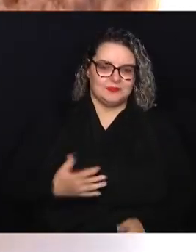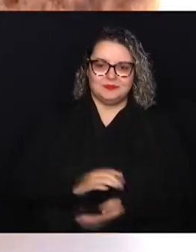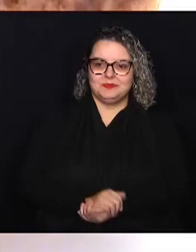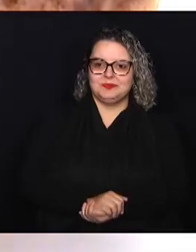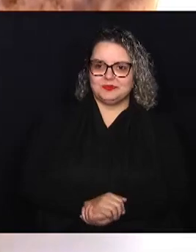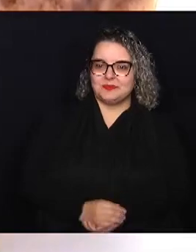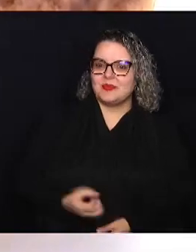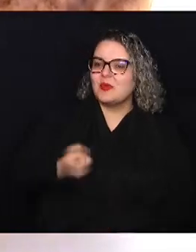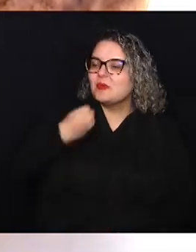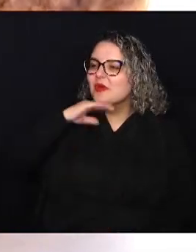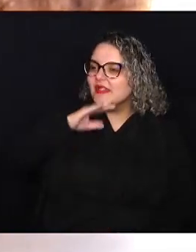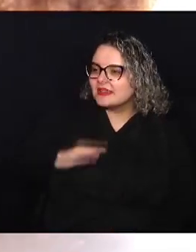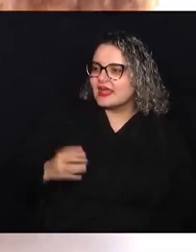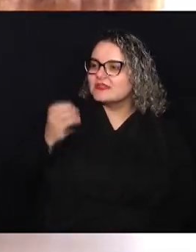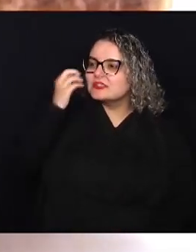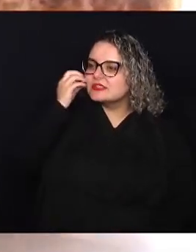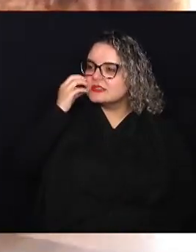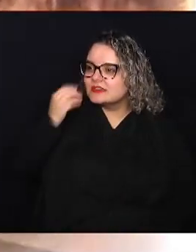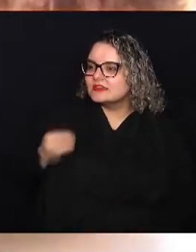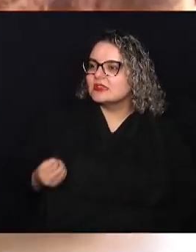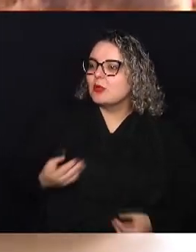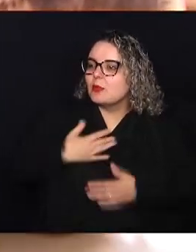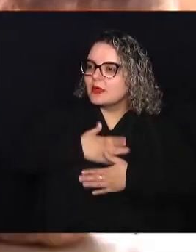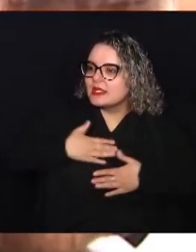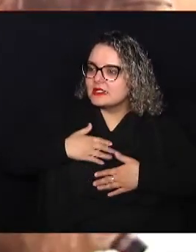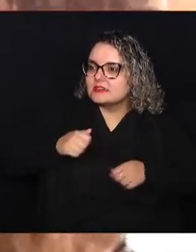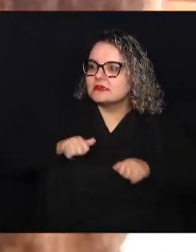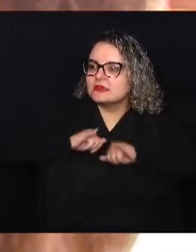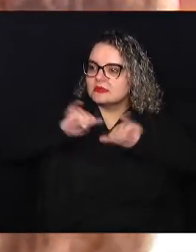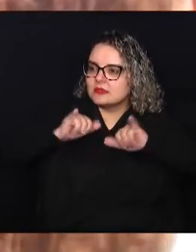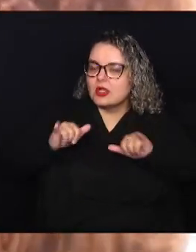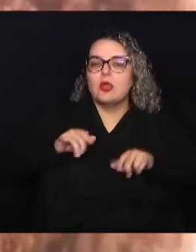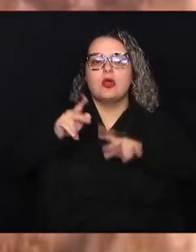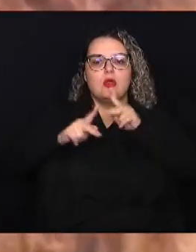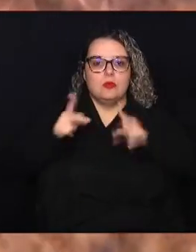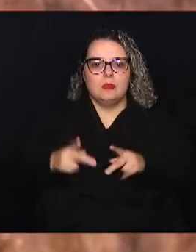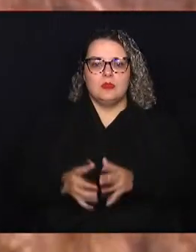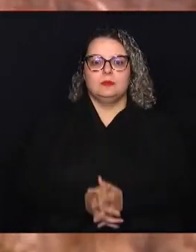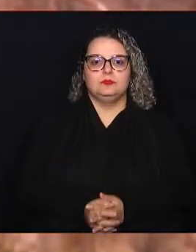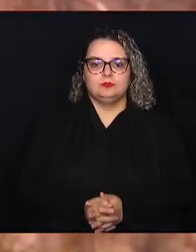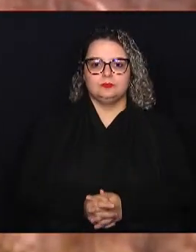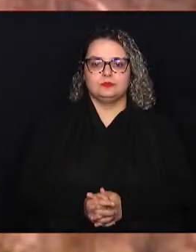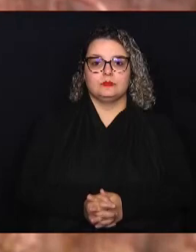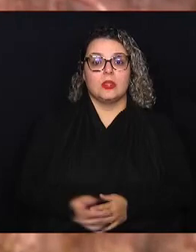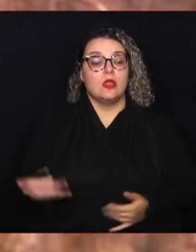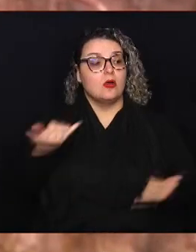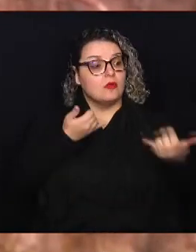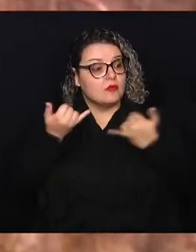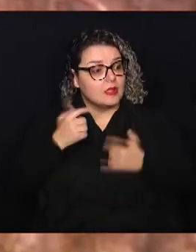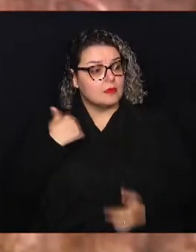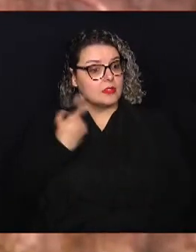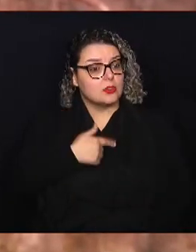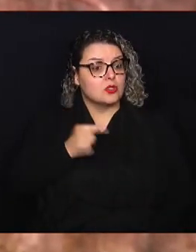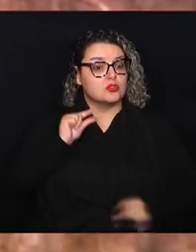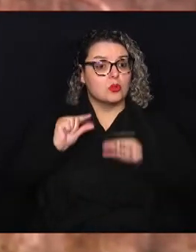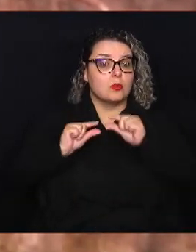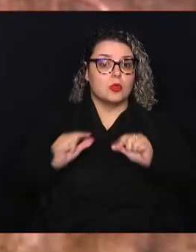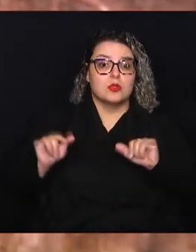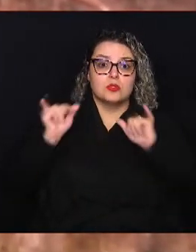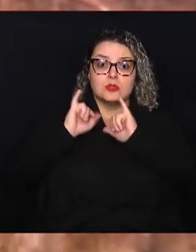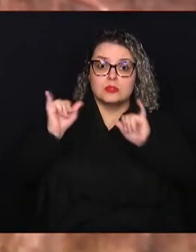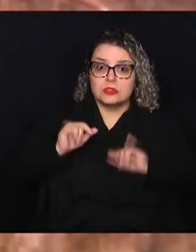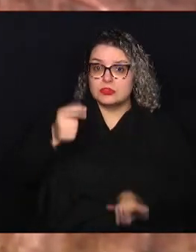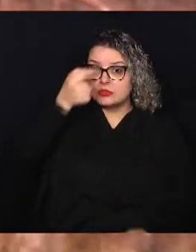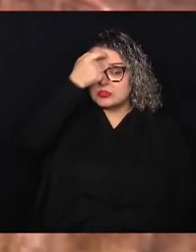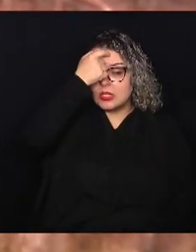André. É um prazer enorme estar aqui, trazendo essas informações importantes para a população. Bom, conta para a gente então um pouquinho sobre essa campanha de